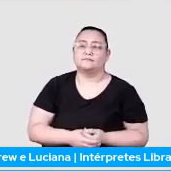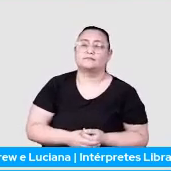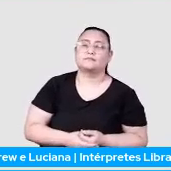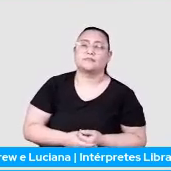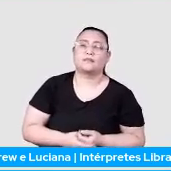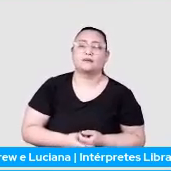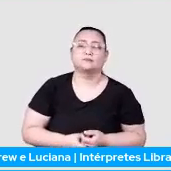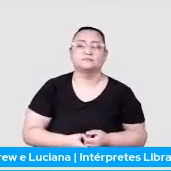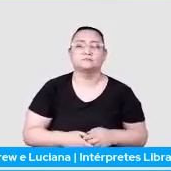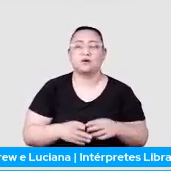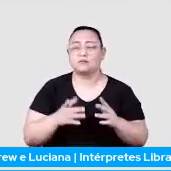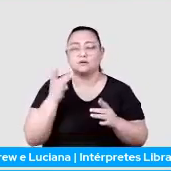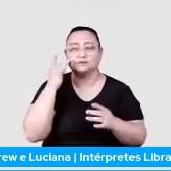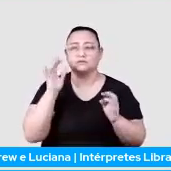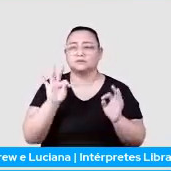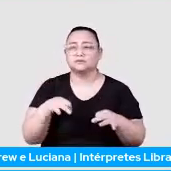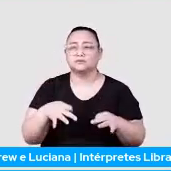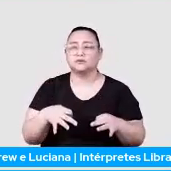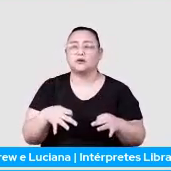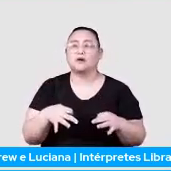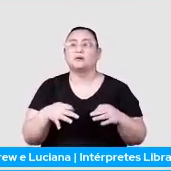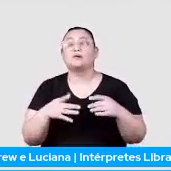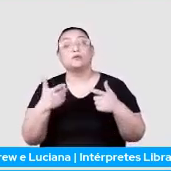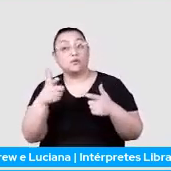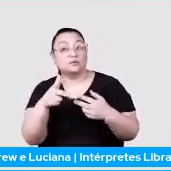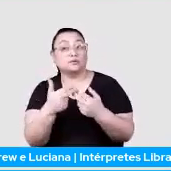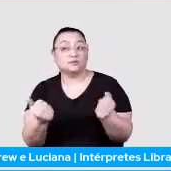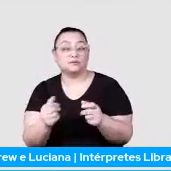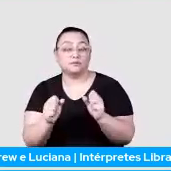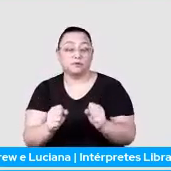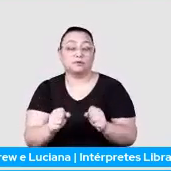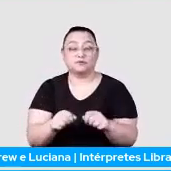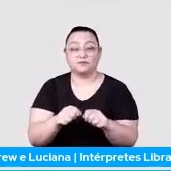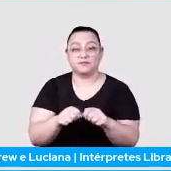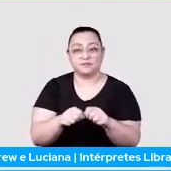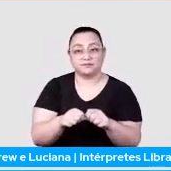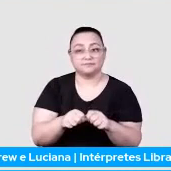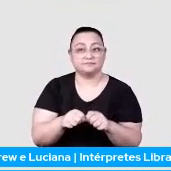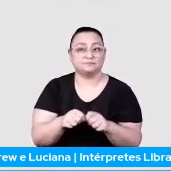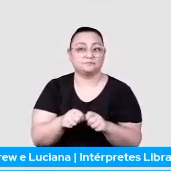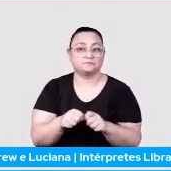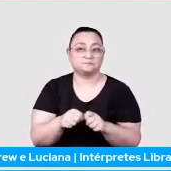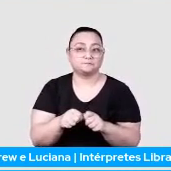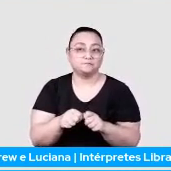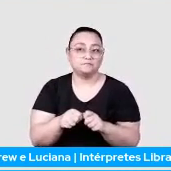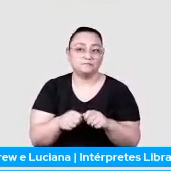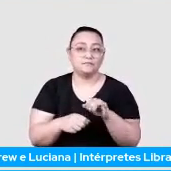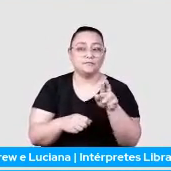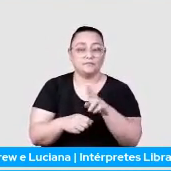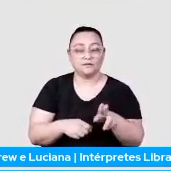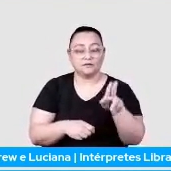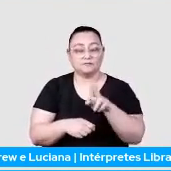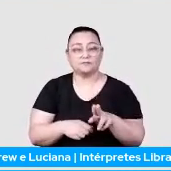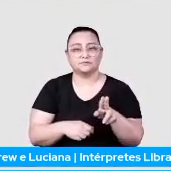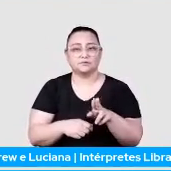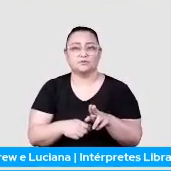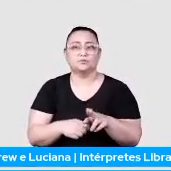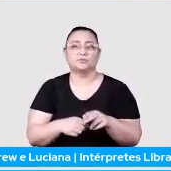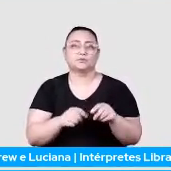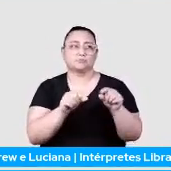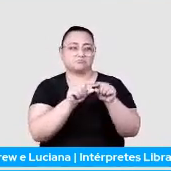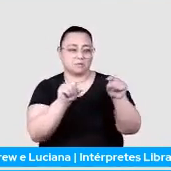É isso. Outra forma também que dá para fazer é se você usa o Scrapy Cloud, você consegue usar a API do